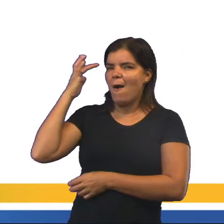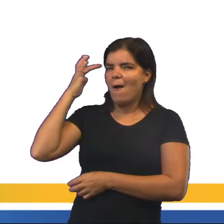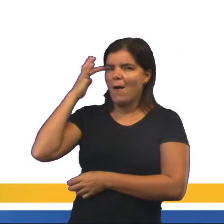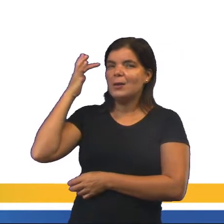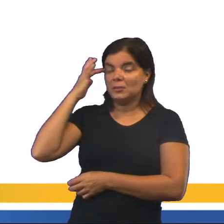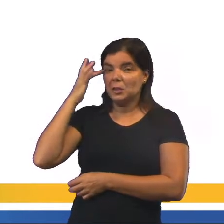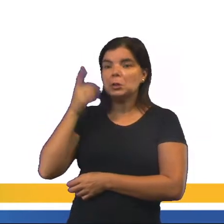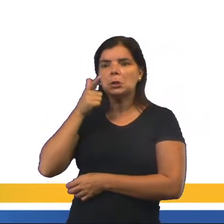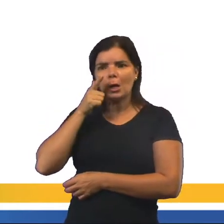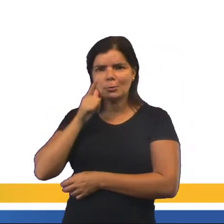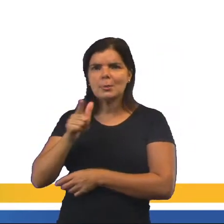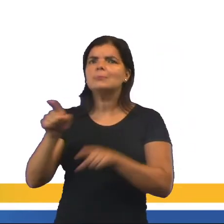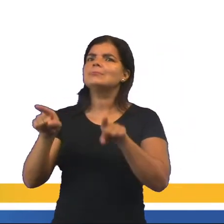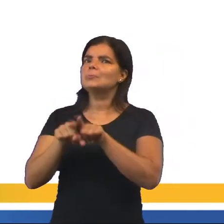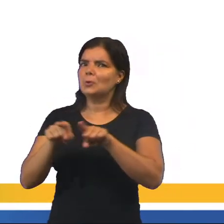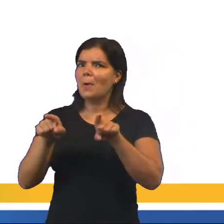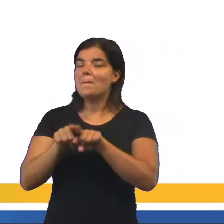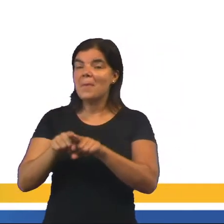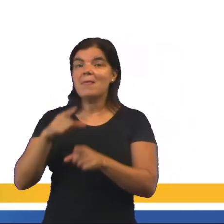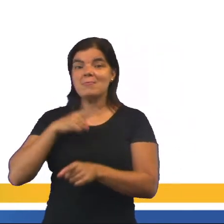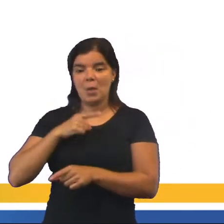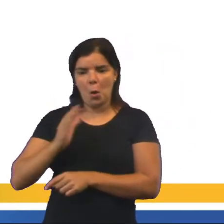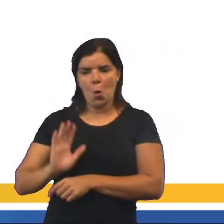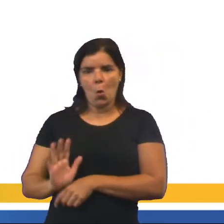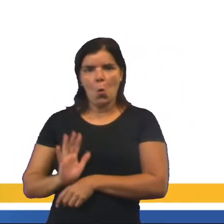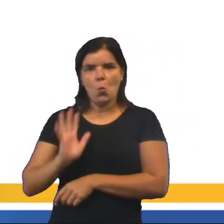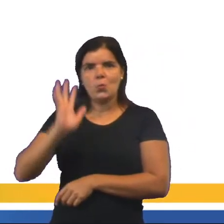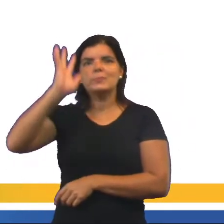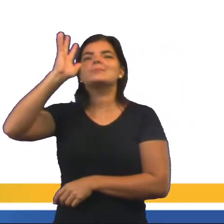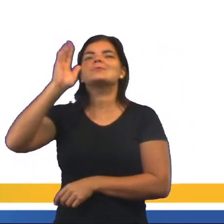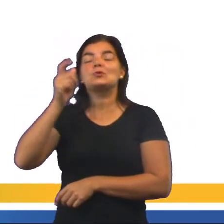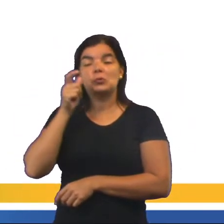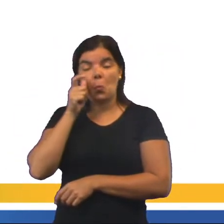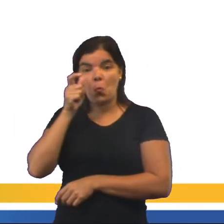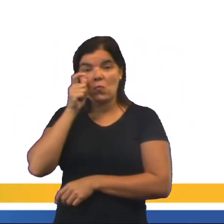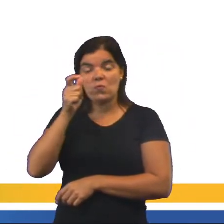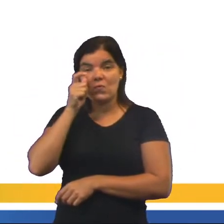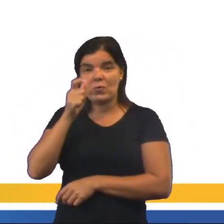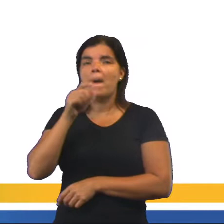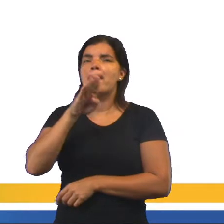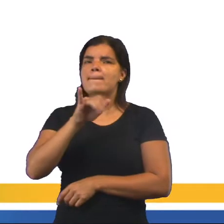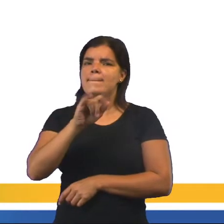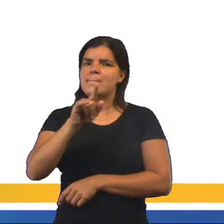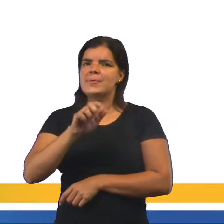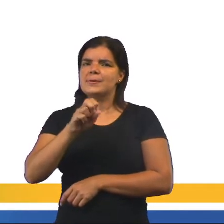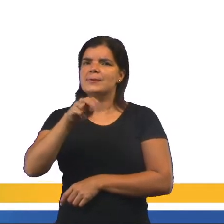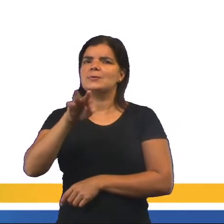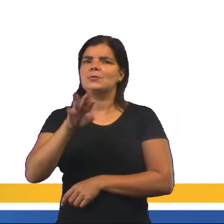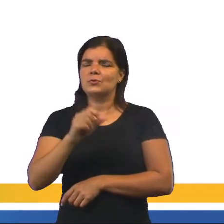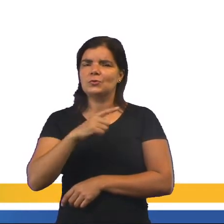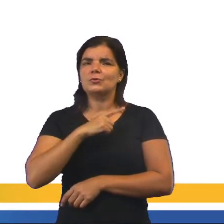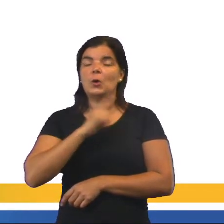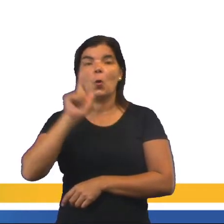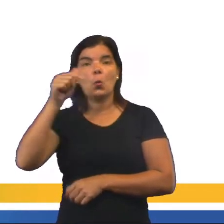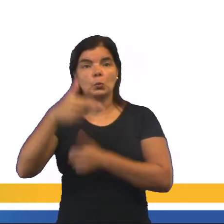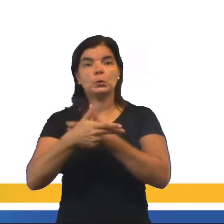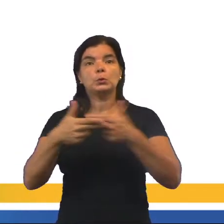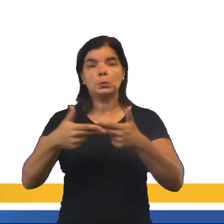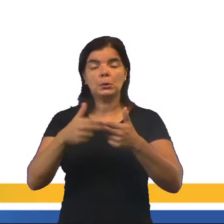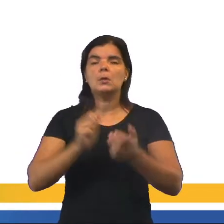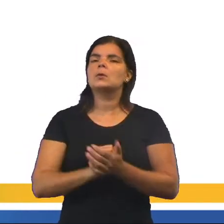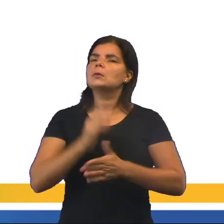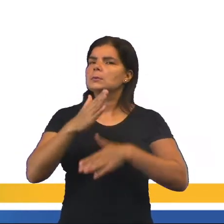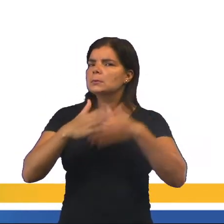iria dar certo para eles também terem esse lucro que o Império Bizantino estava tendo. Outra coisa que eles